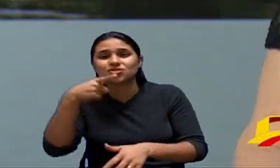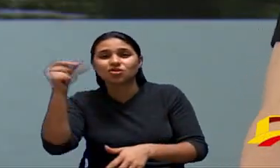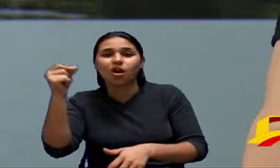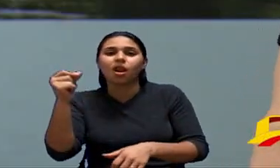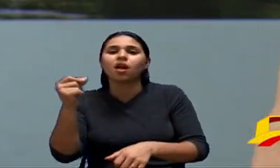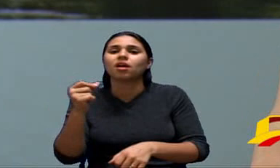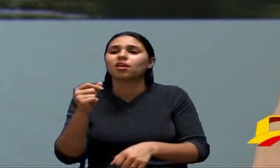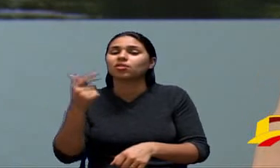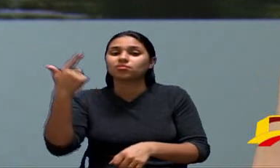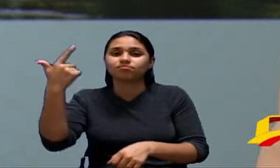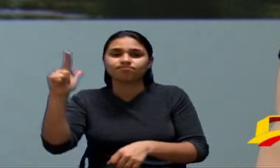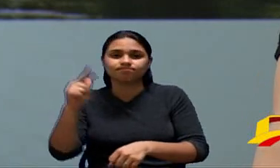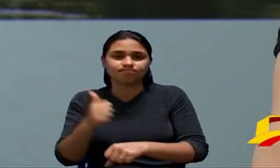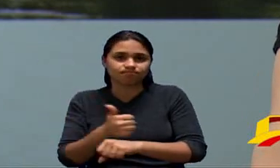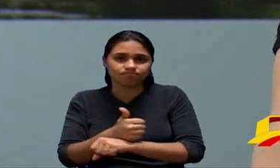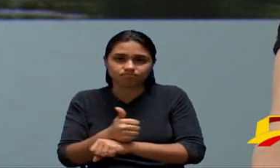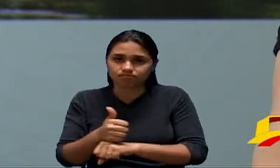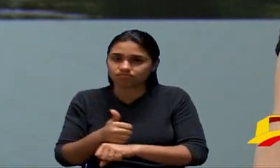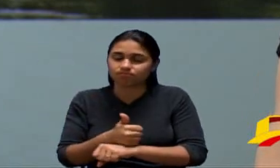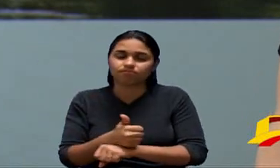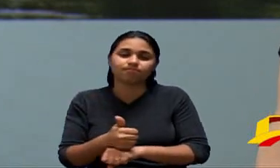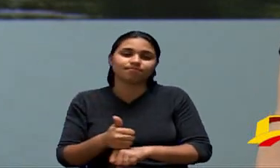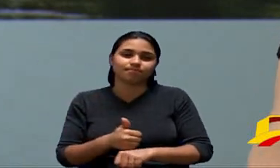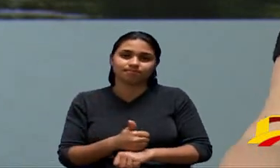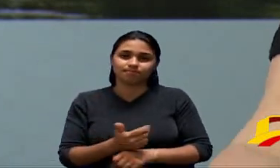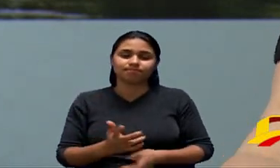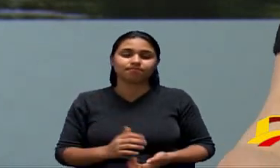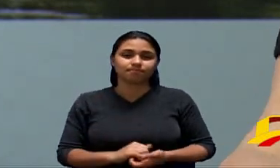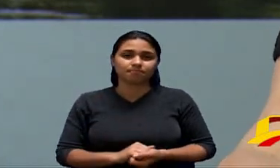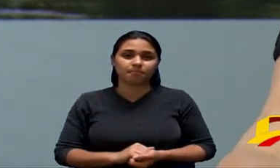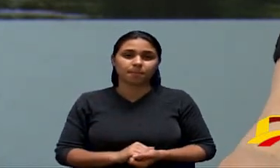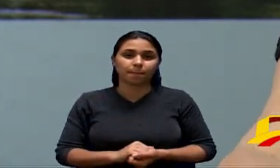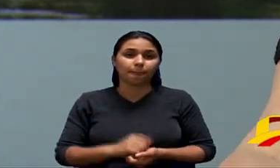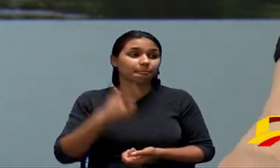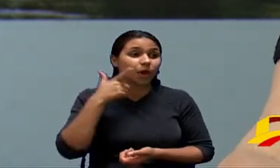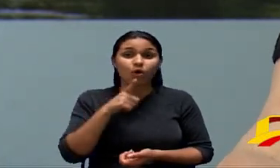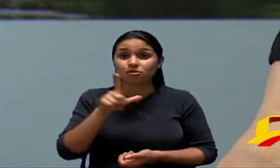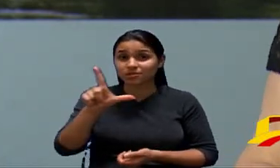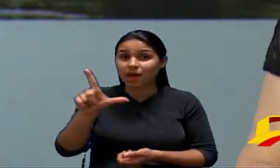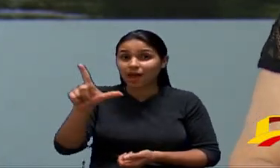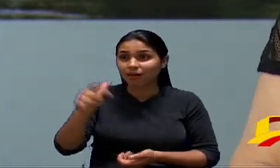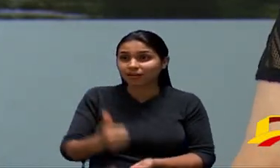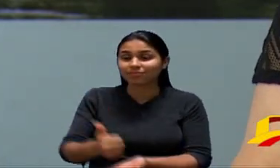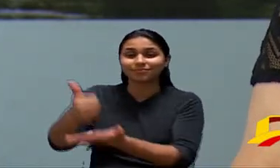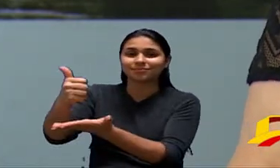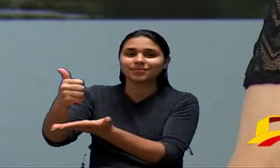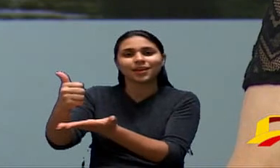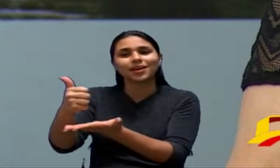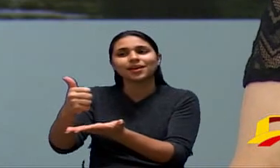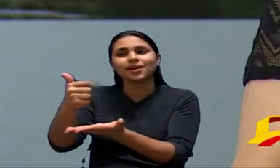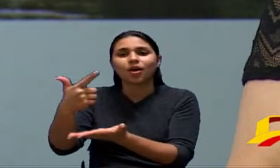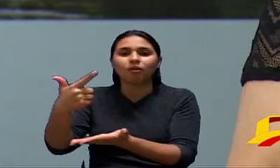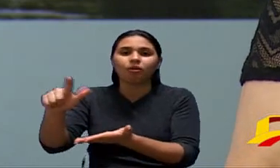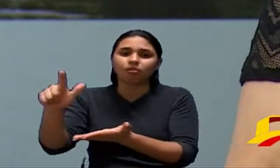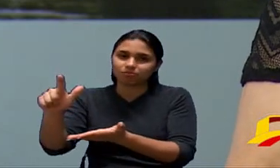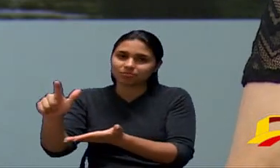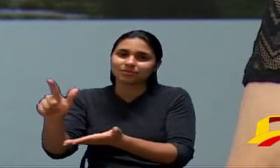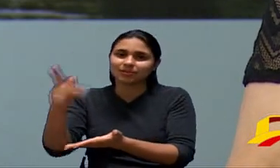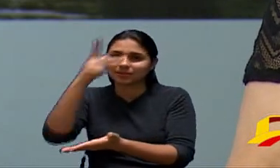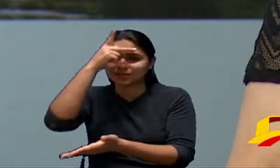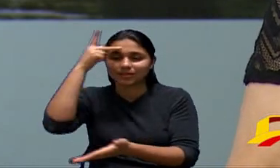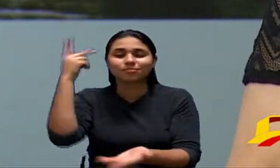empenha consegue aquela função e desemprega um outro né então realmente